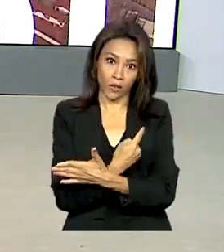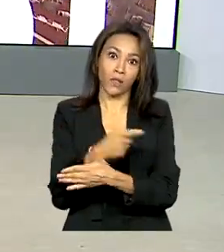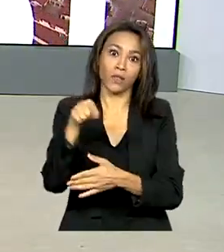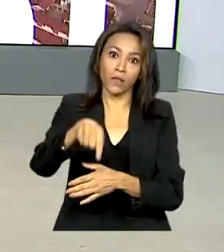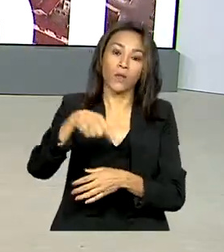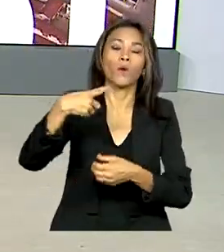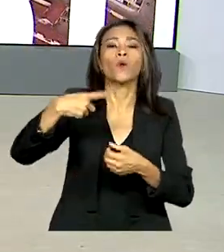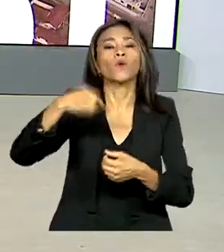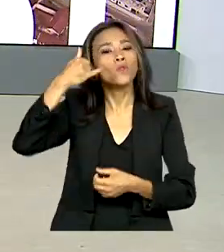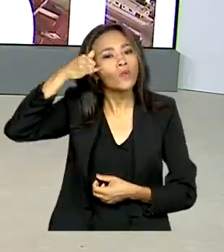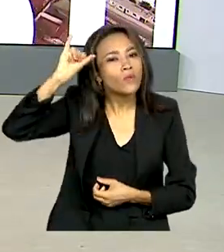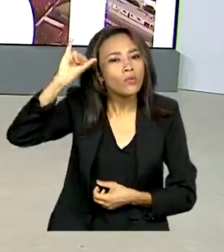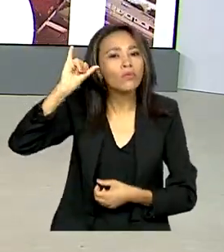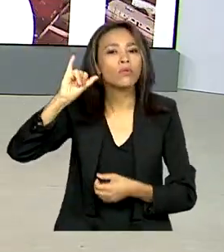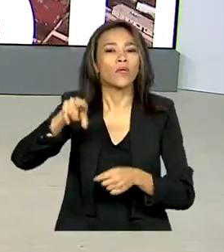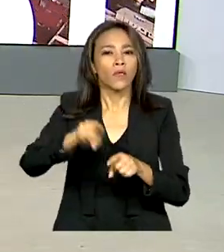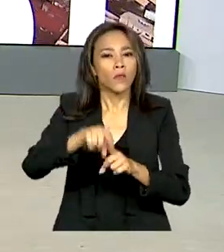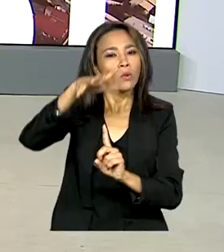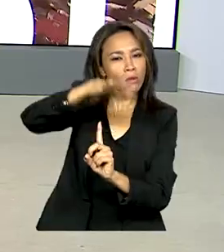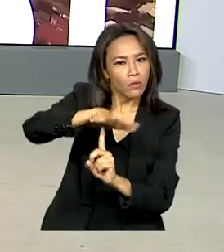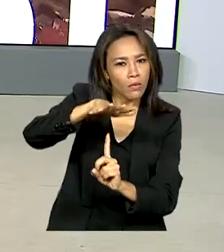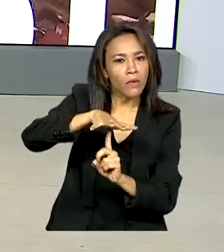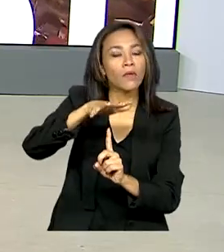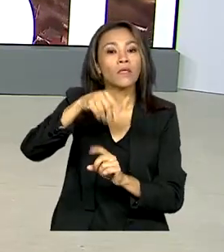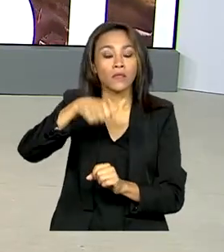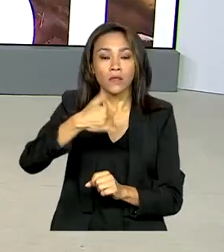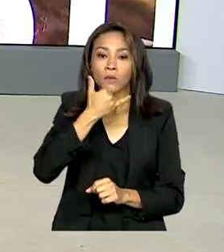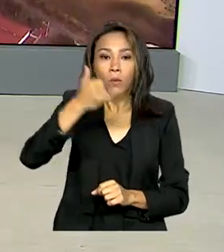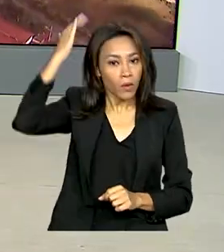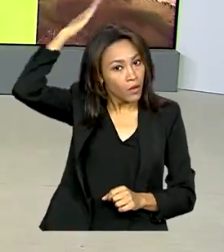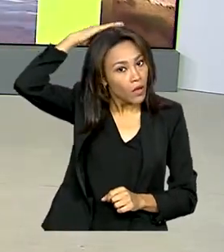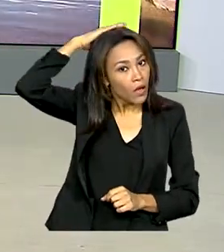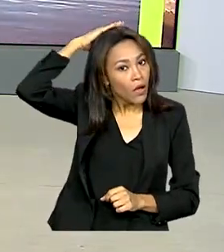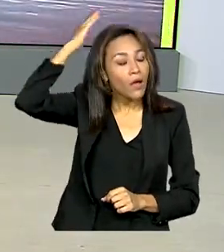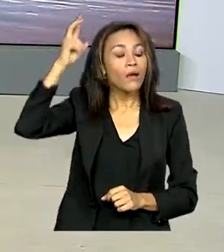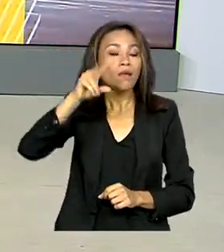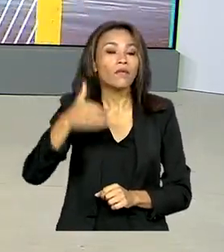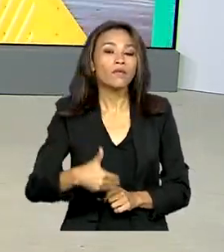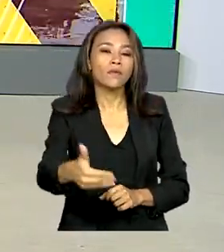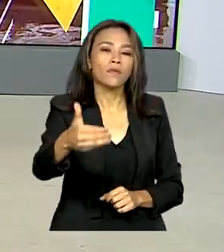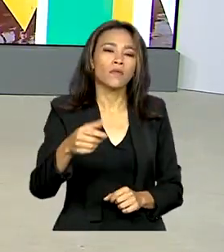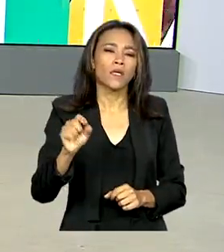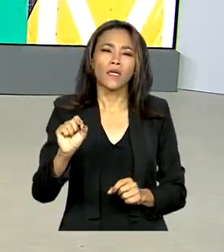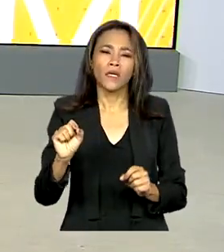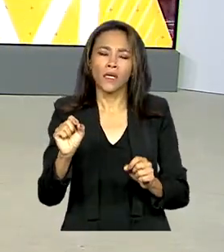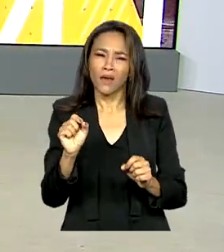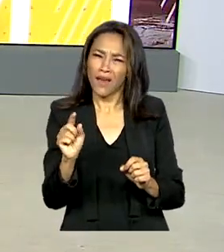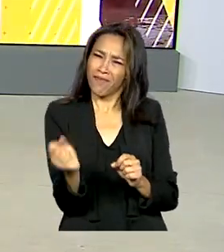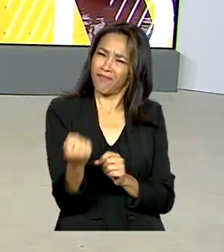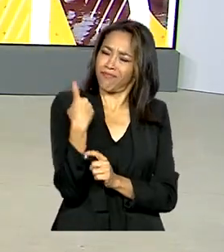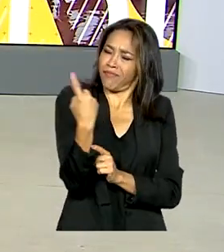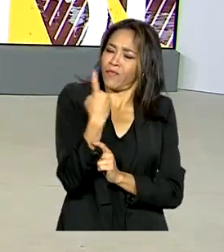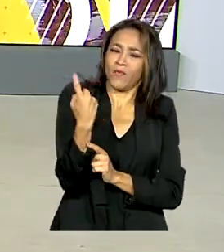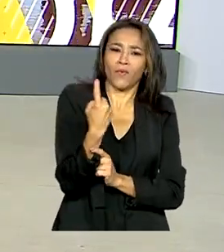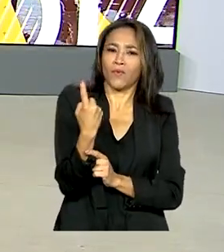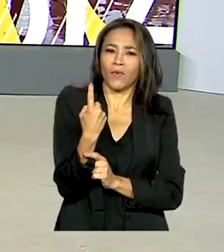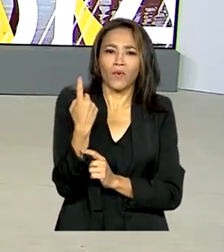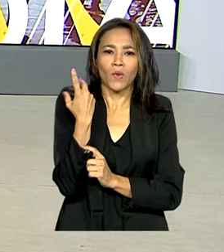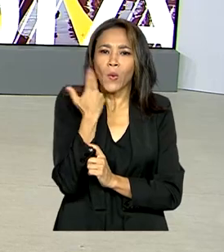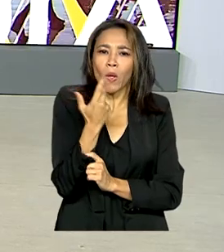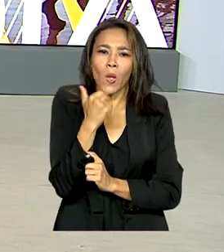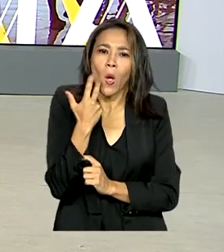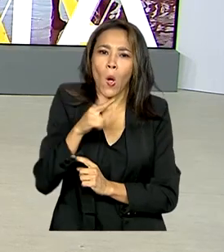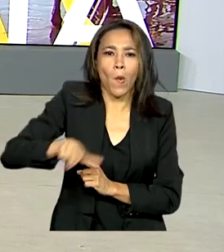em laboratório de referência da Organização Mundial de Saúde Animal confirmou que trata-se de um caso isolado da doença